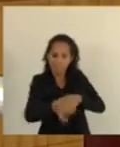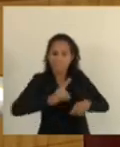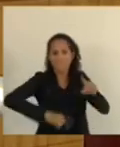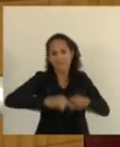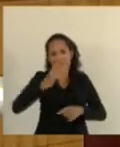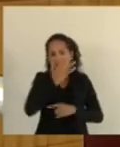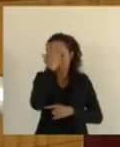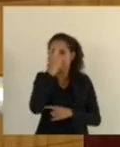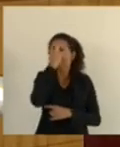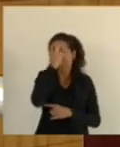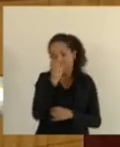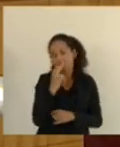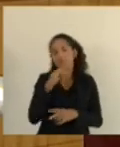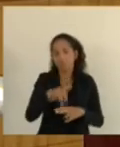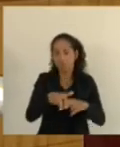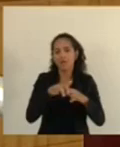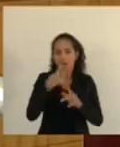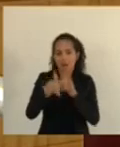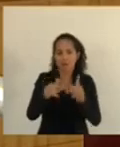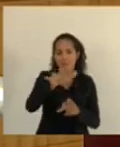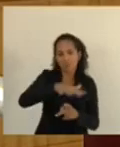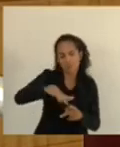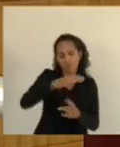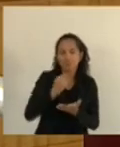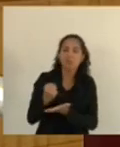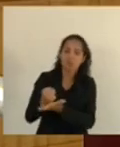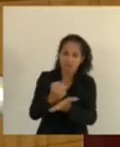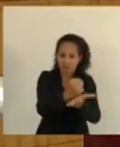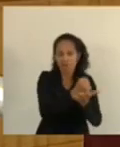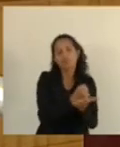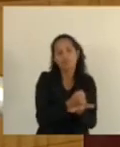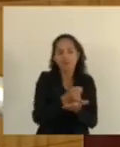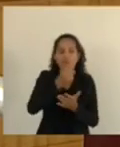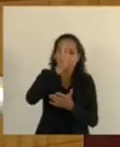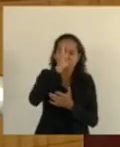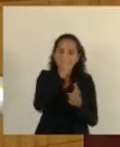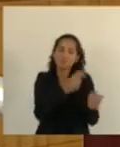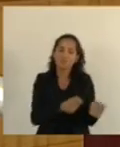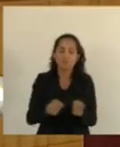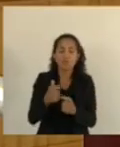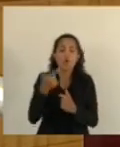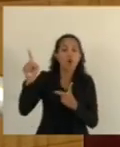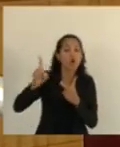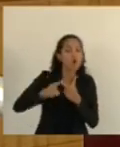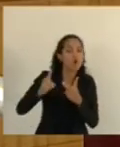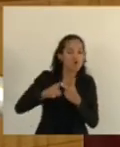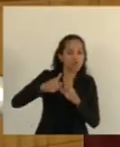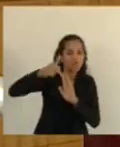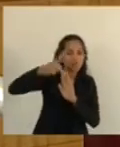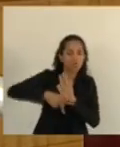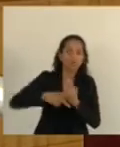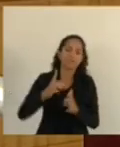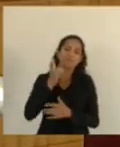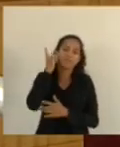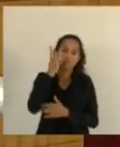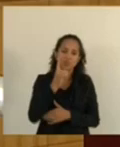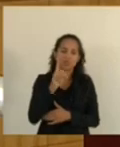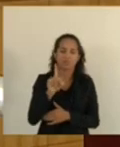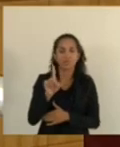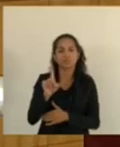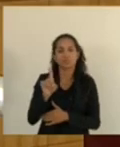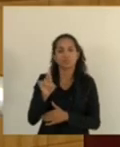visuais isso para que a população possa contribuir com eles no dia a dia outro projeto é do deputado Luiz Durão